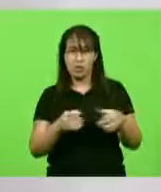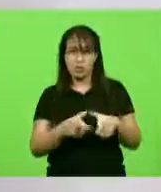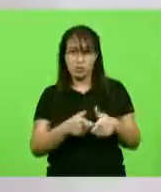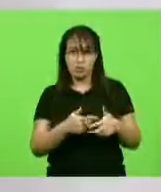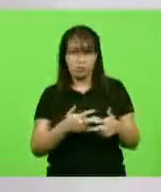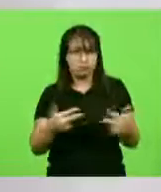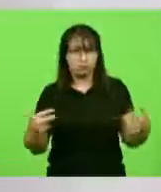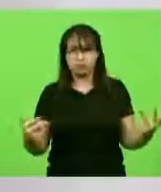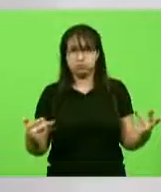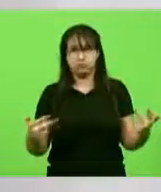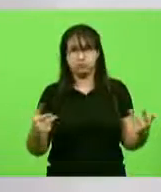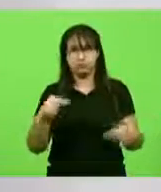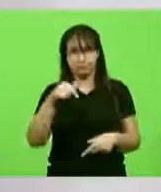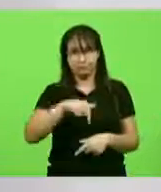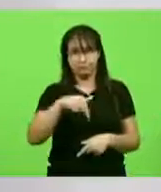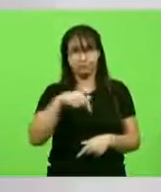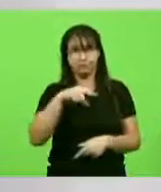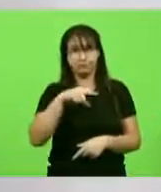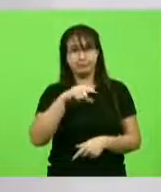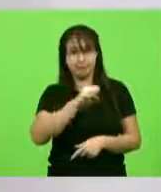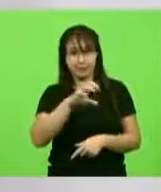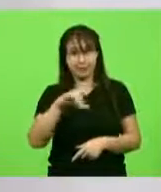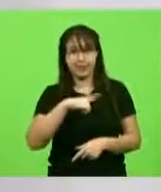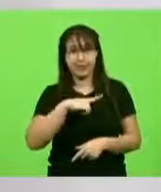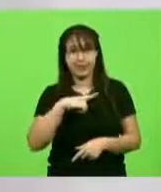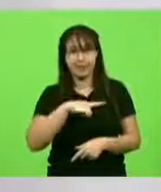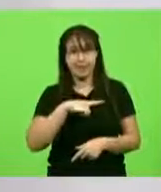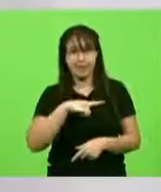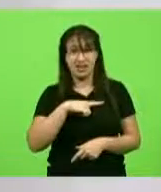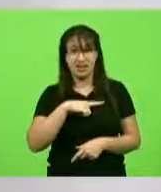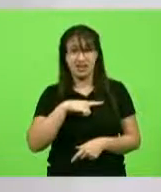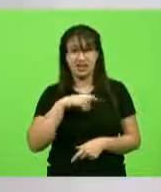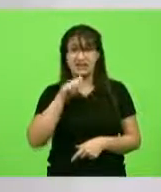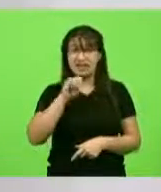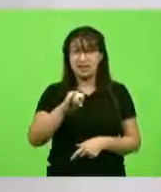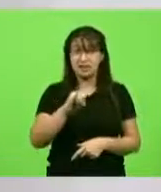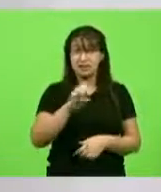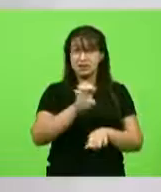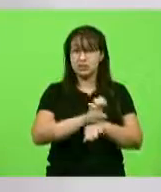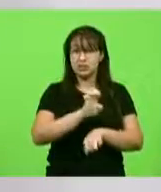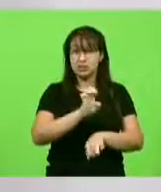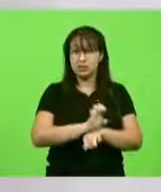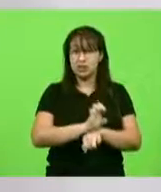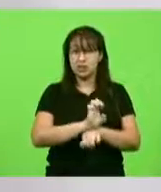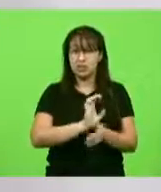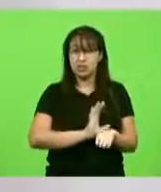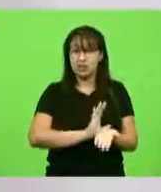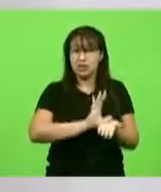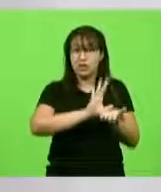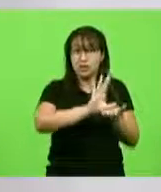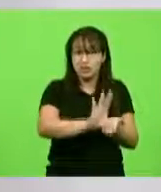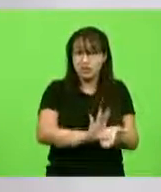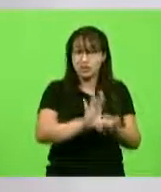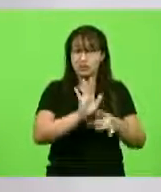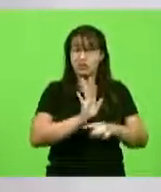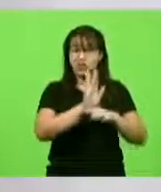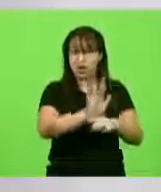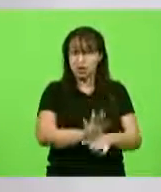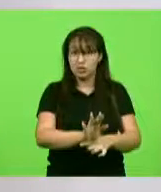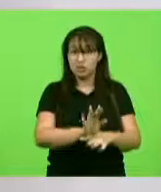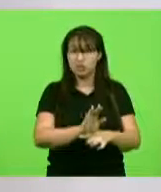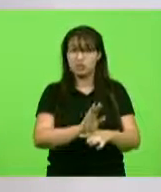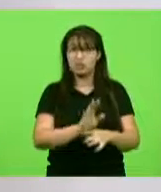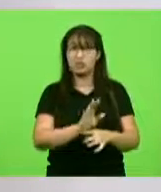fantástica que nós temos se o Estado em si não faz a sua parte, que é o